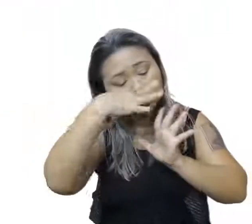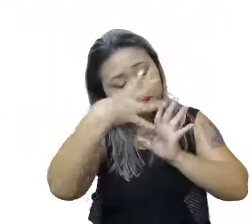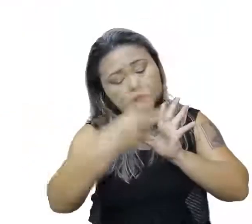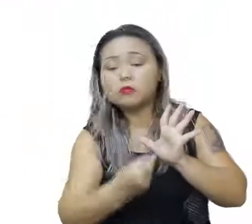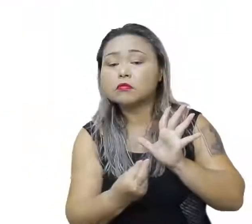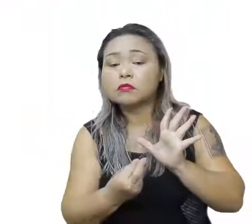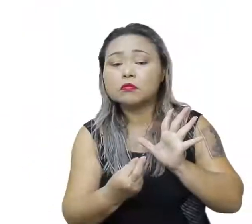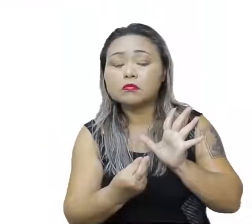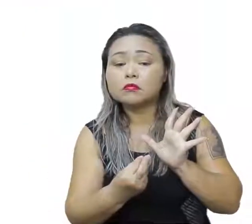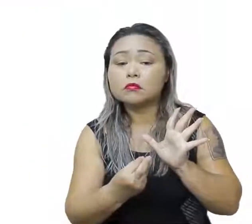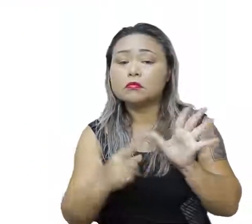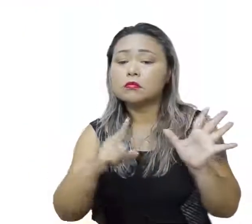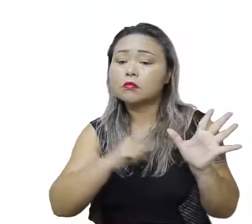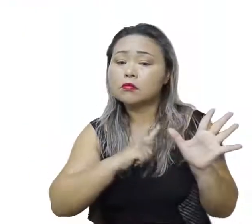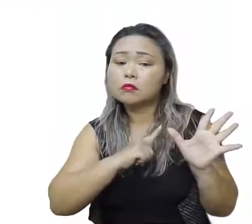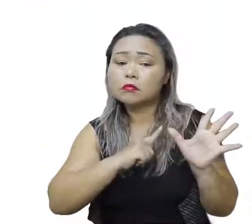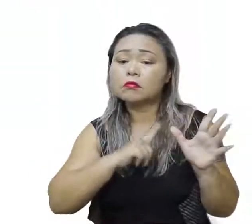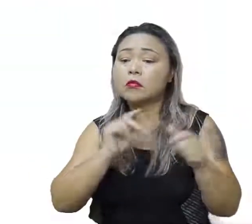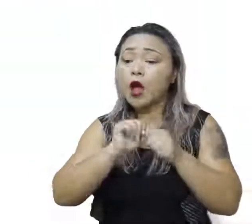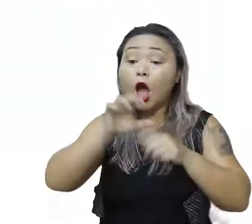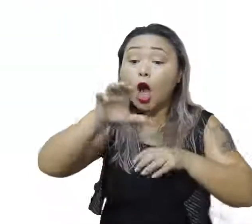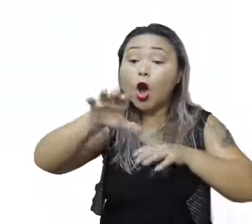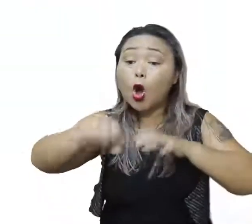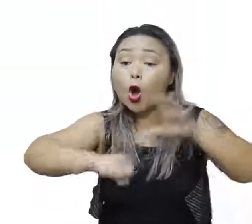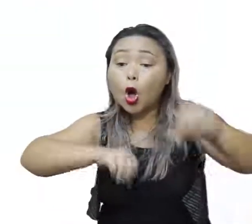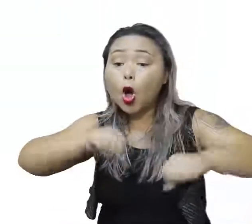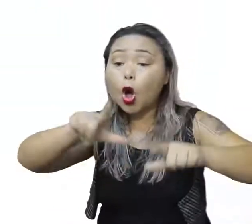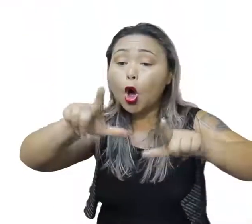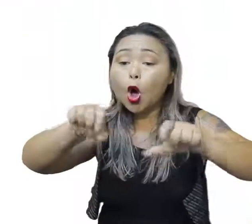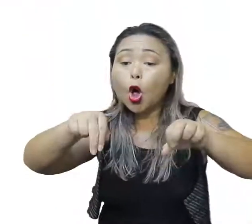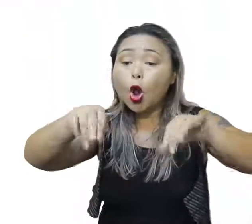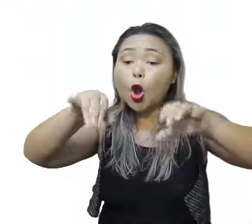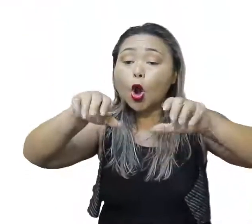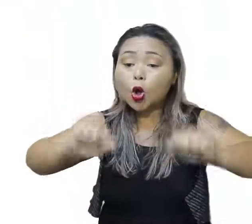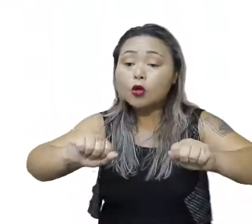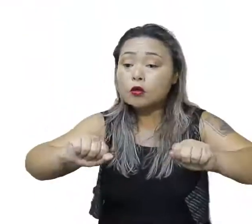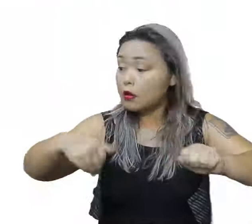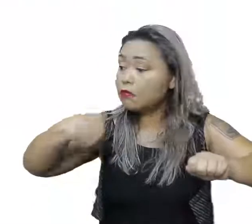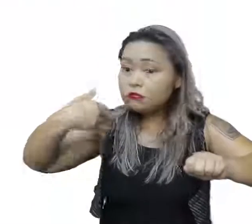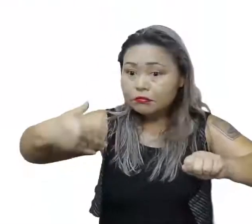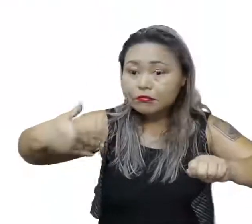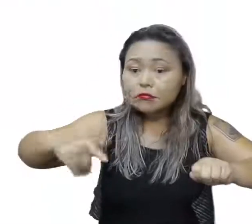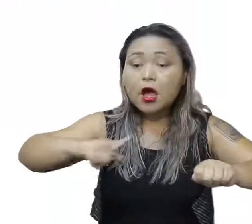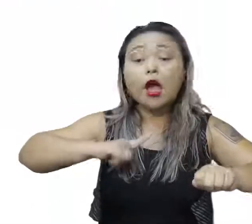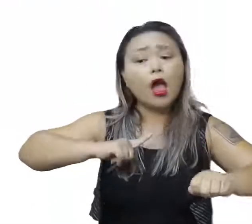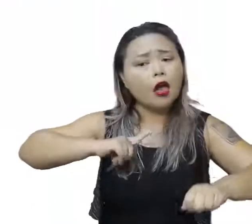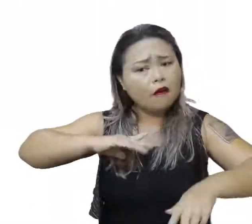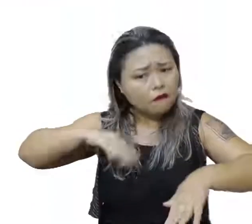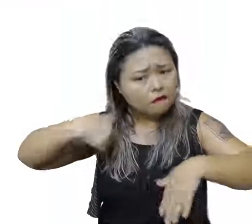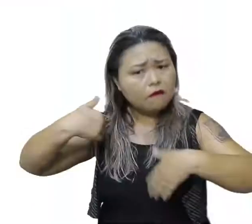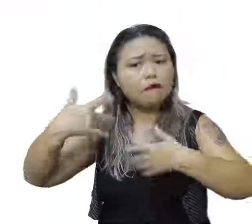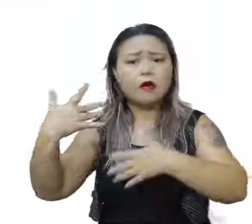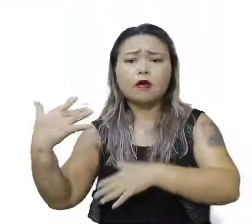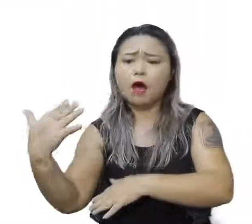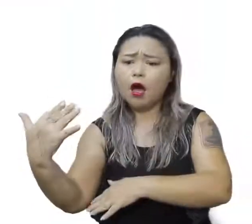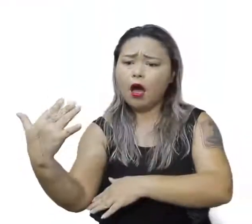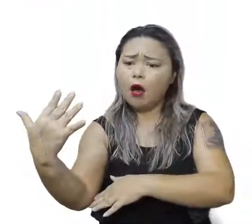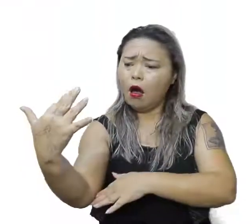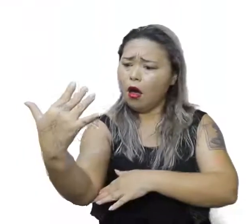no qual tem uma colonização recente e vem sendo pressionado o desmatamento